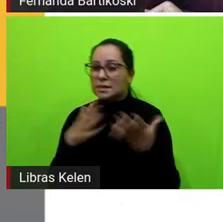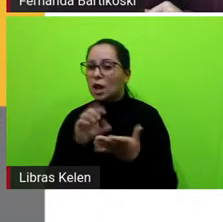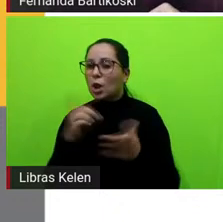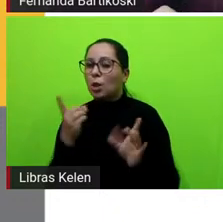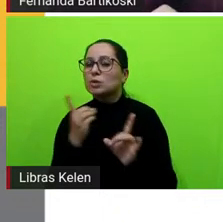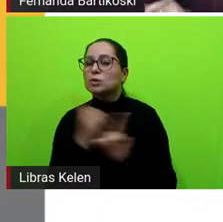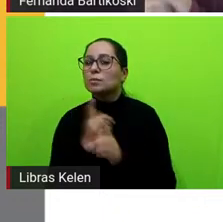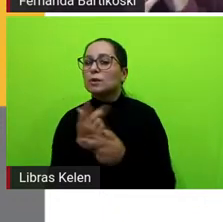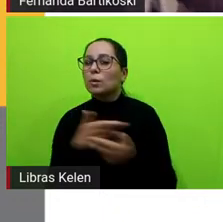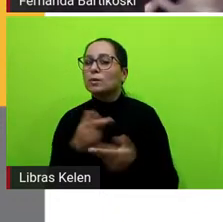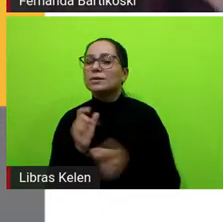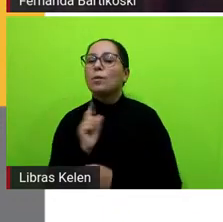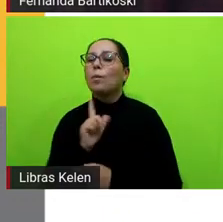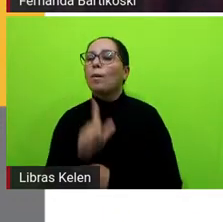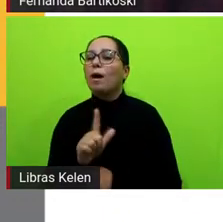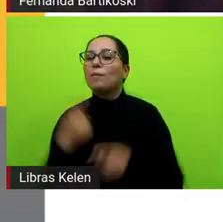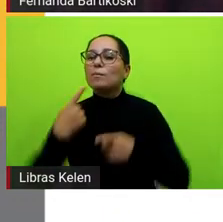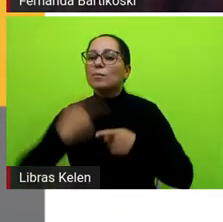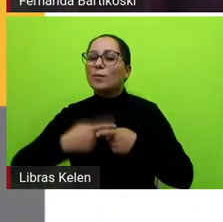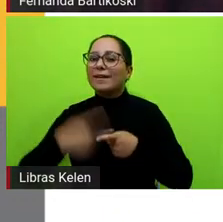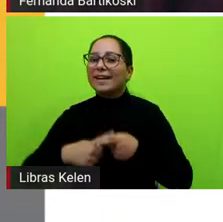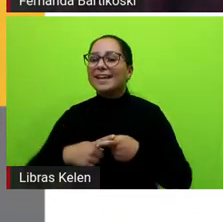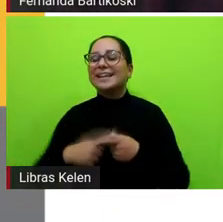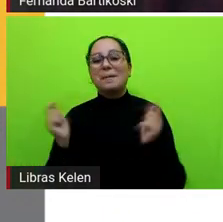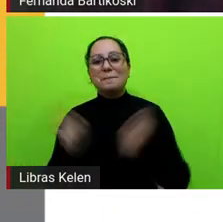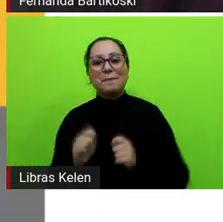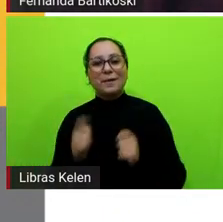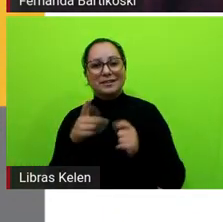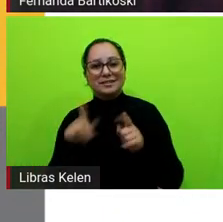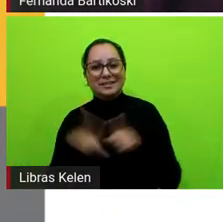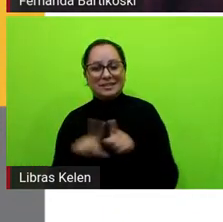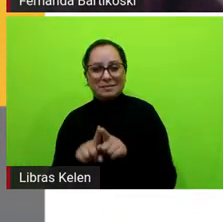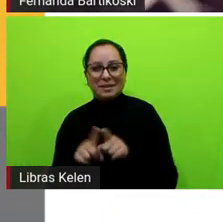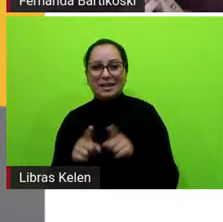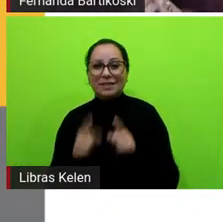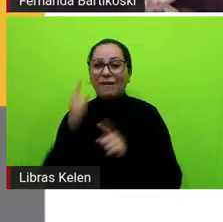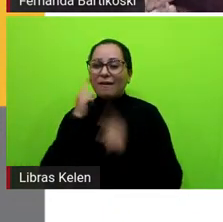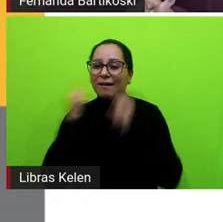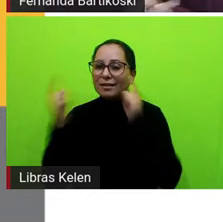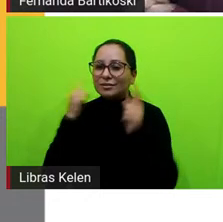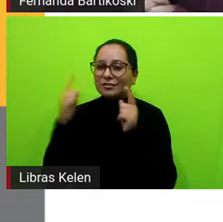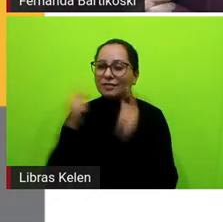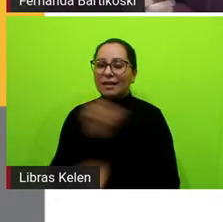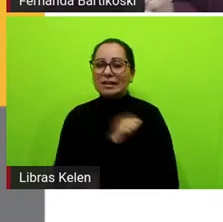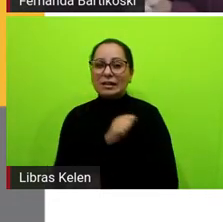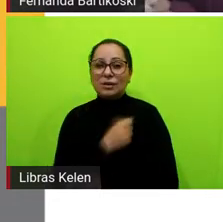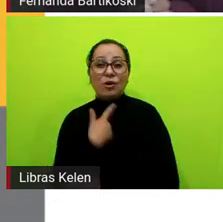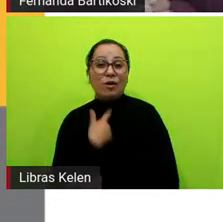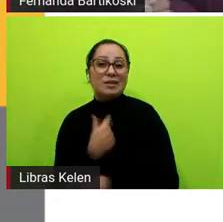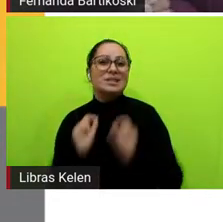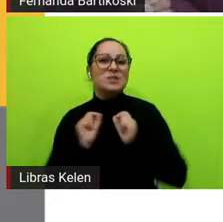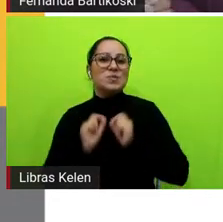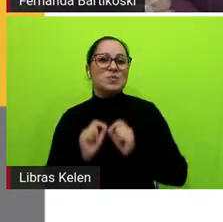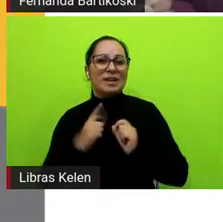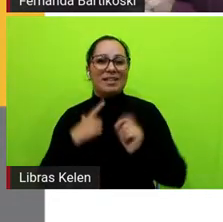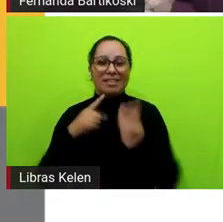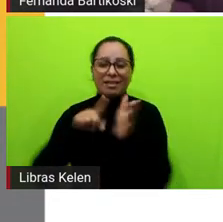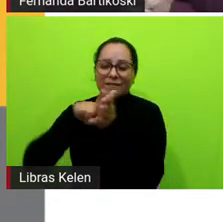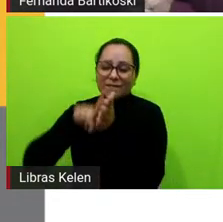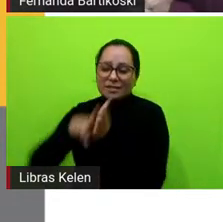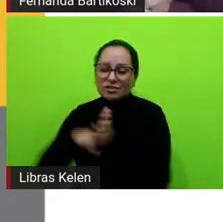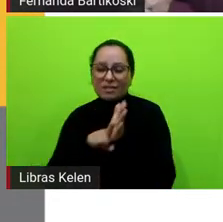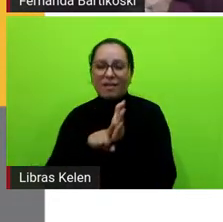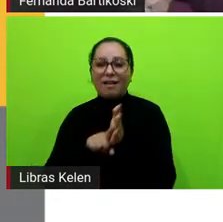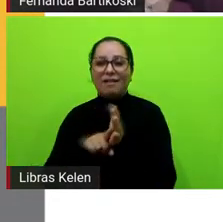por quê então aqui a gente também pode abrir para essa criatividade dos alunos o eles gostariam de investigar que